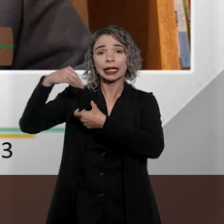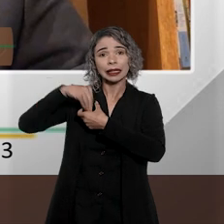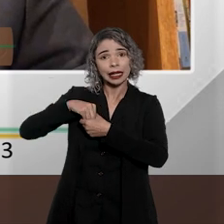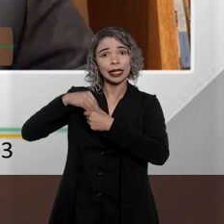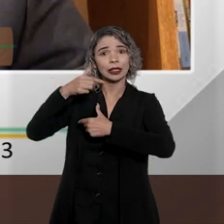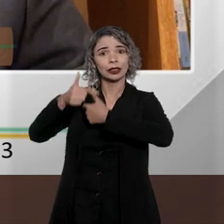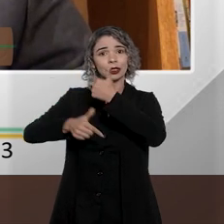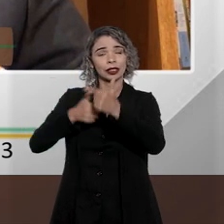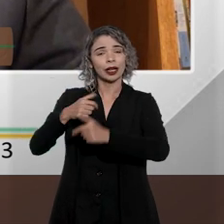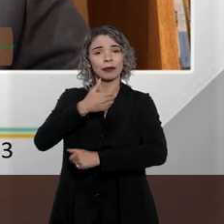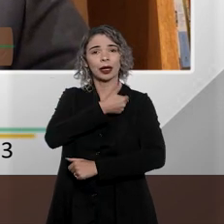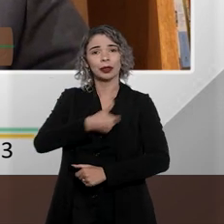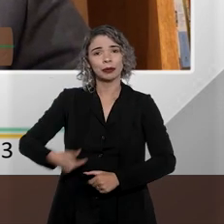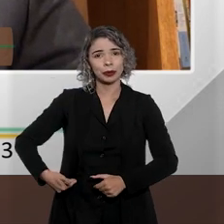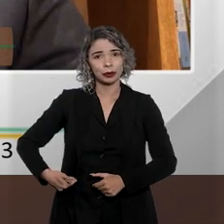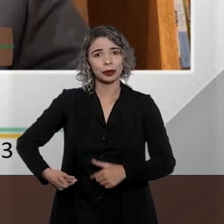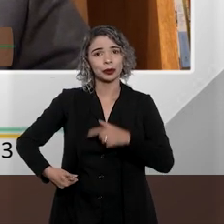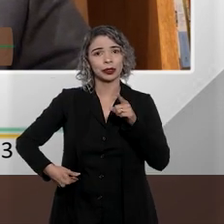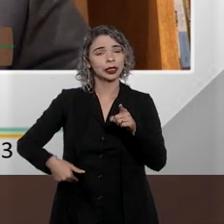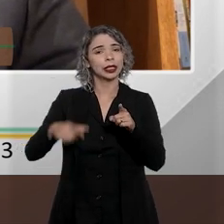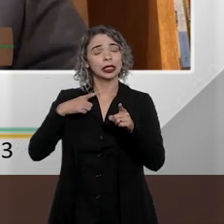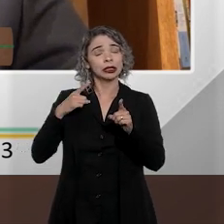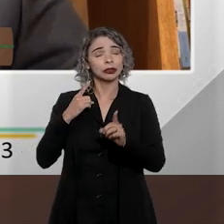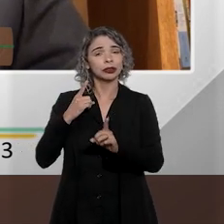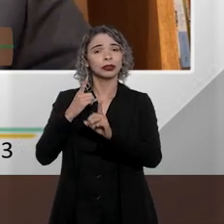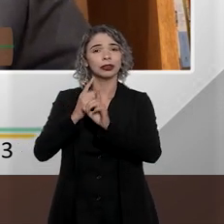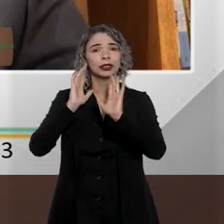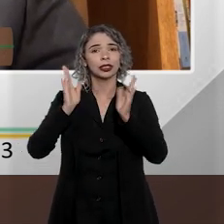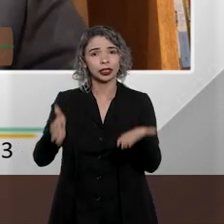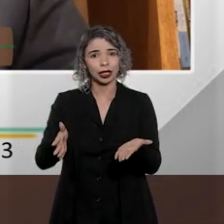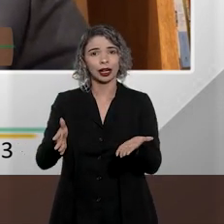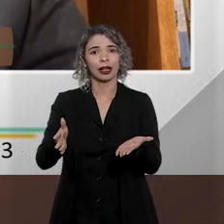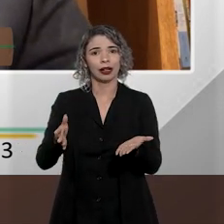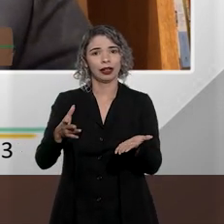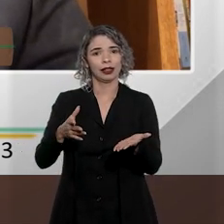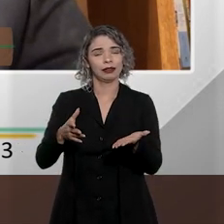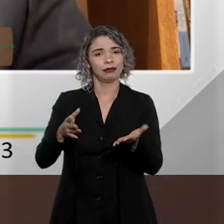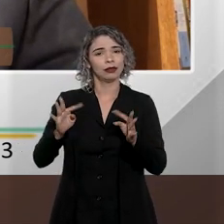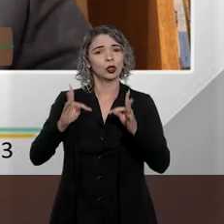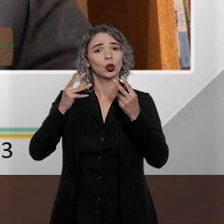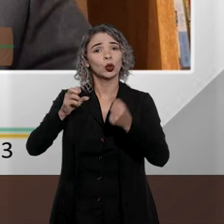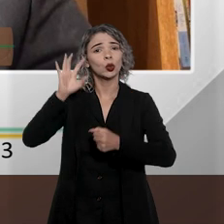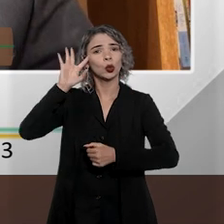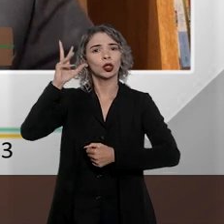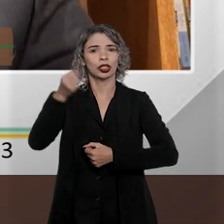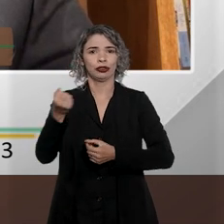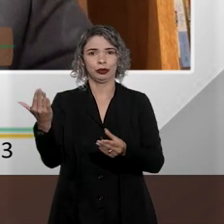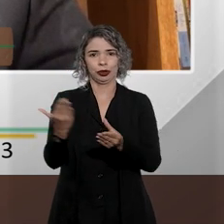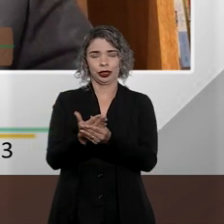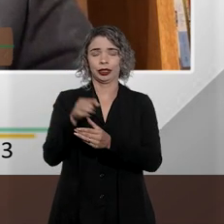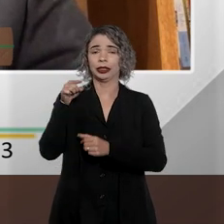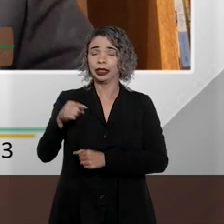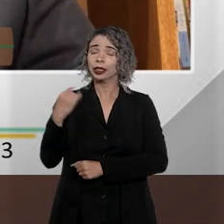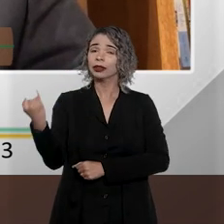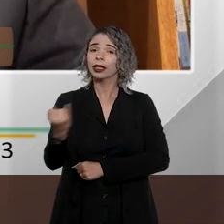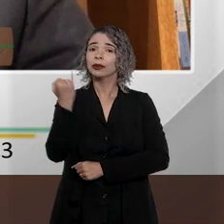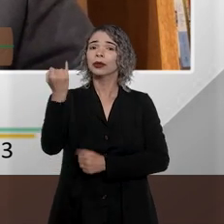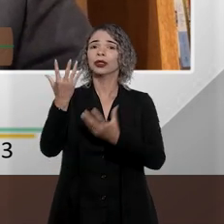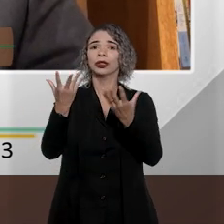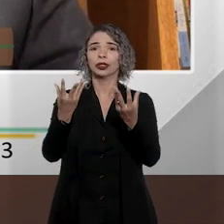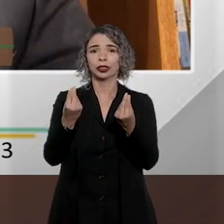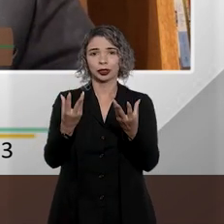da atuação do poder público e isso precisa ser identificado nos julgamentos. Então esse é um precedente extremamente relevante,